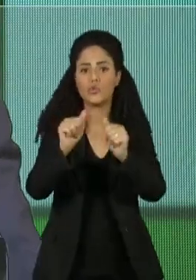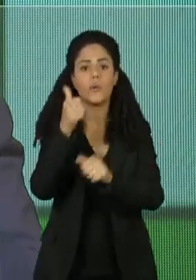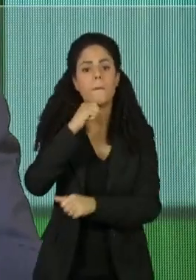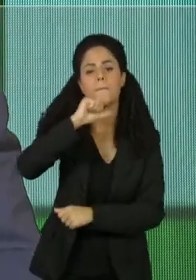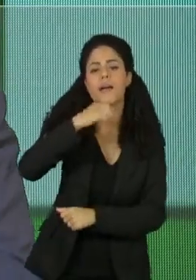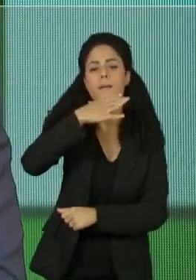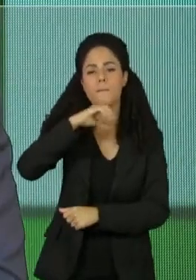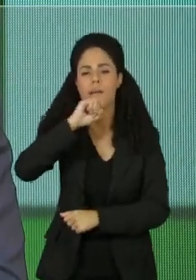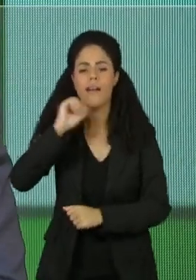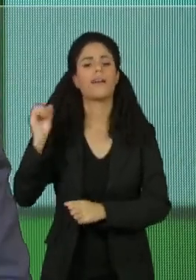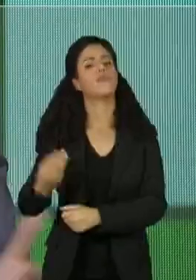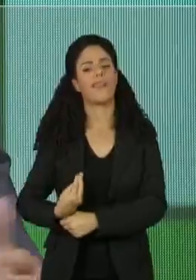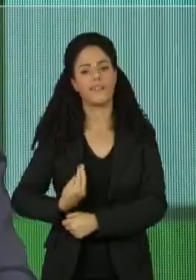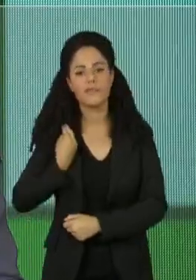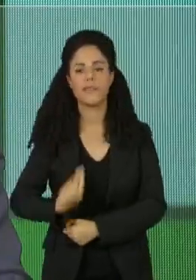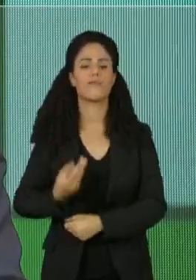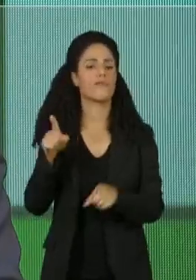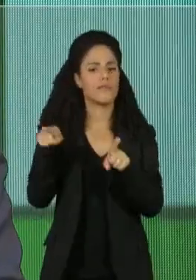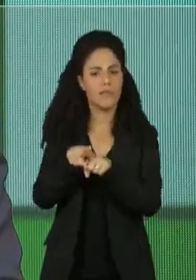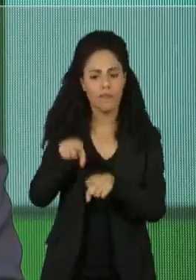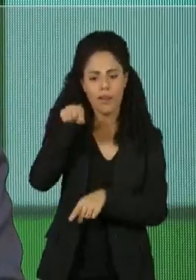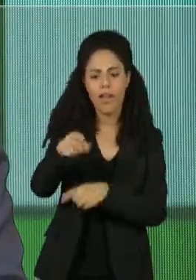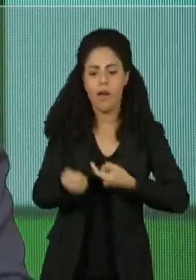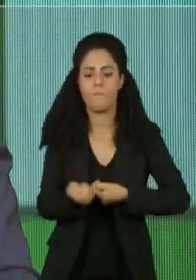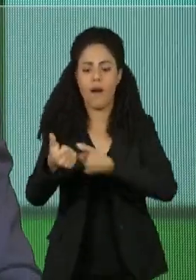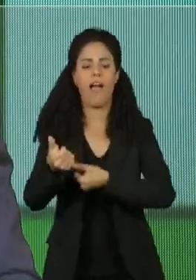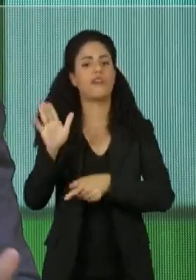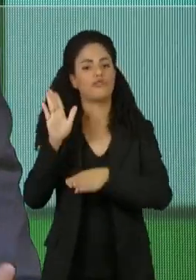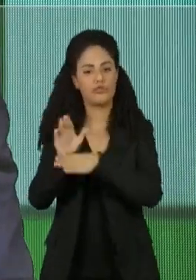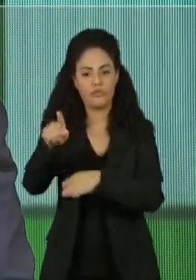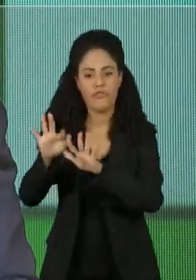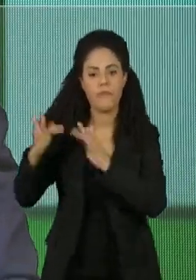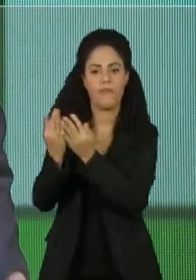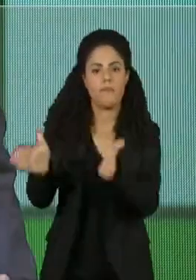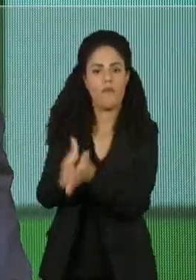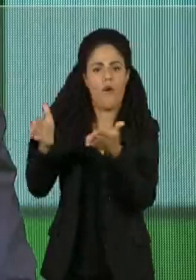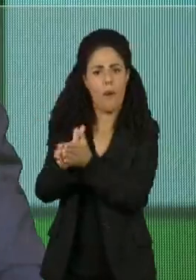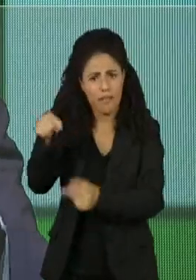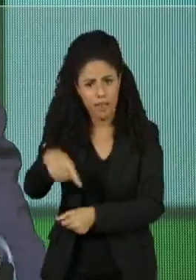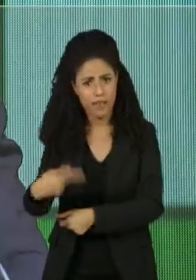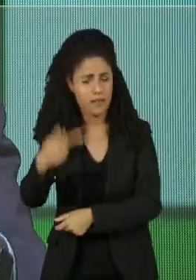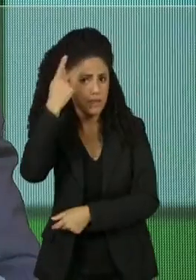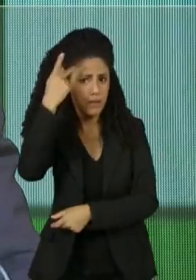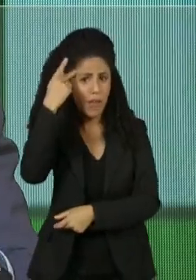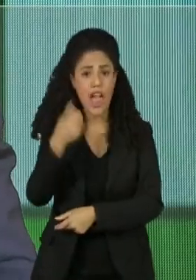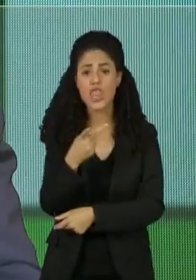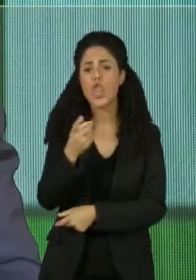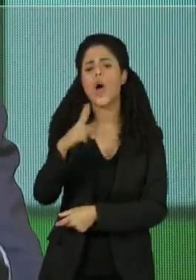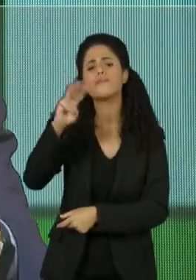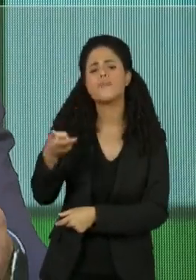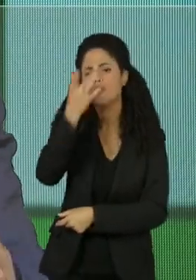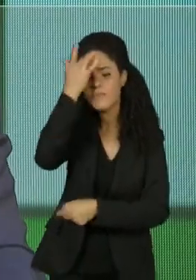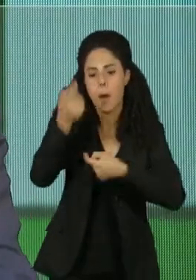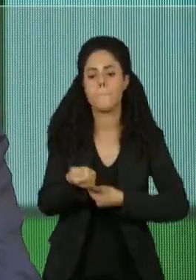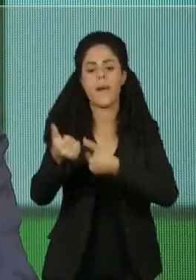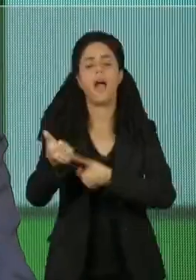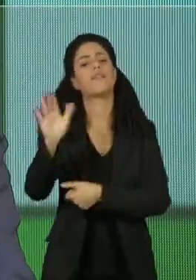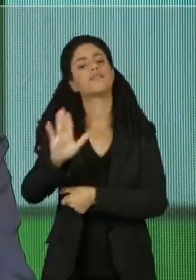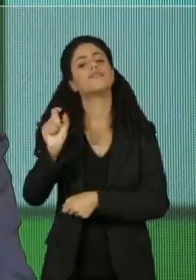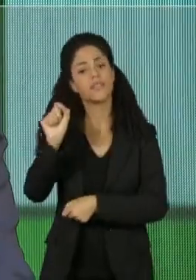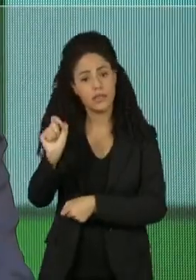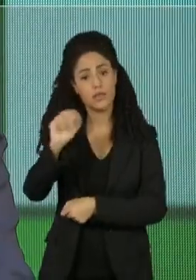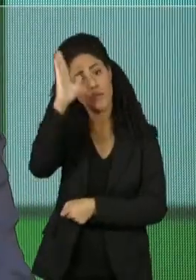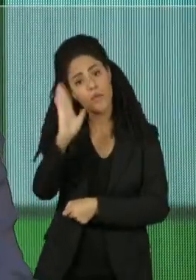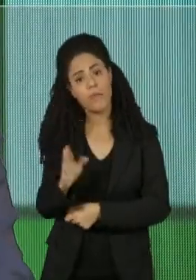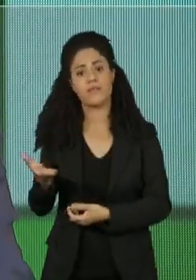e de família, salvou muita gente da pobreza com auxílio emergencial. Nós tivemos aqui, só em São Paulo, 12 milhões de beneficiários do auxílio